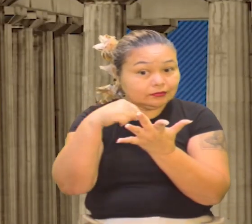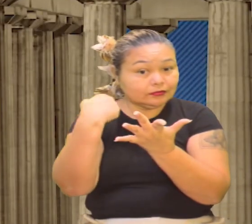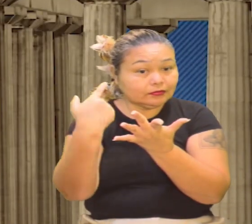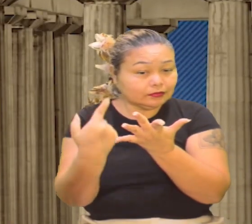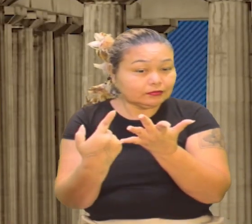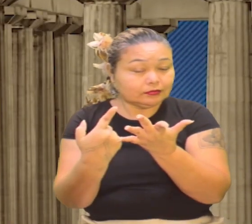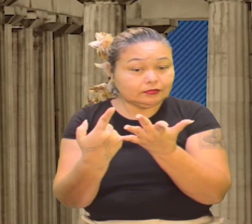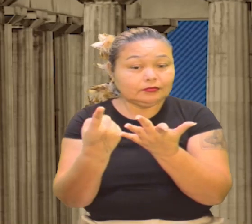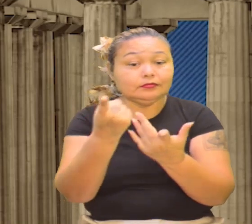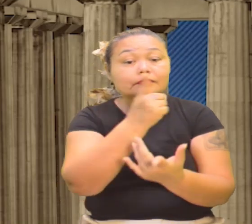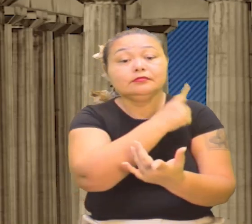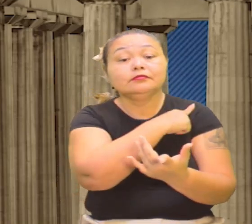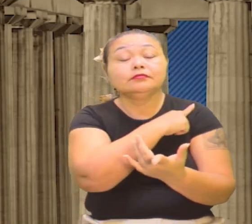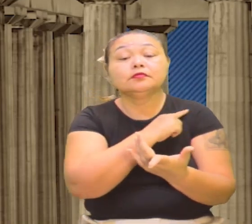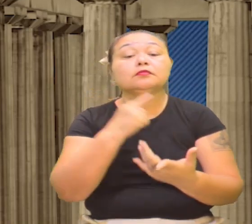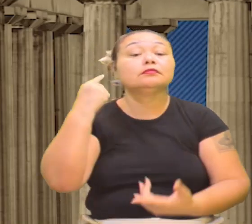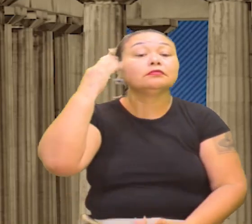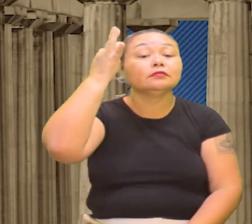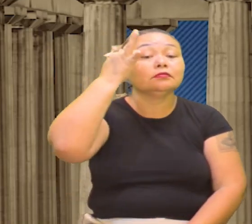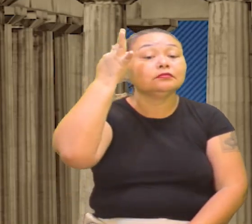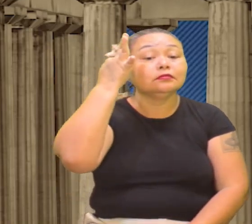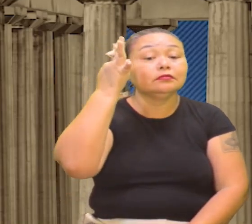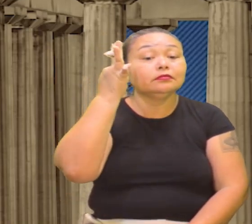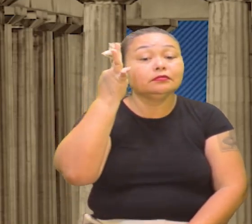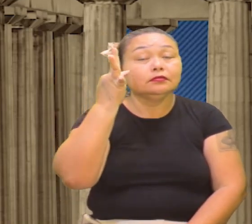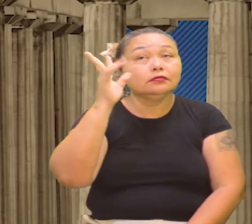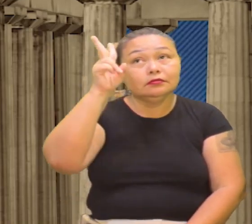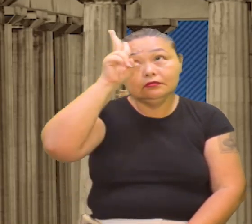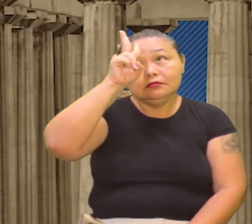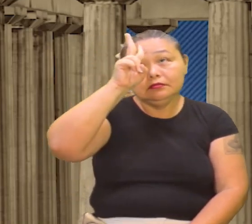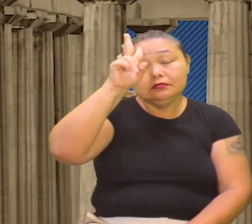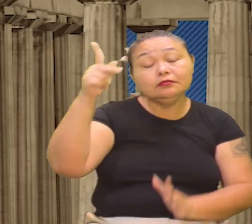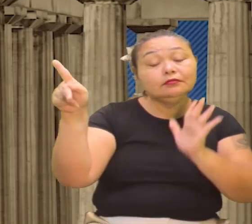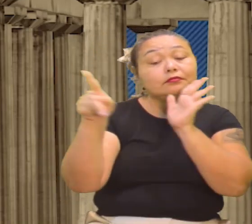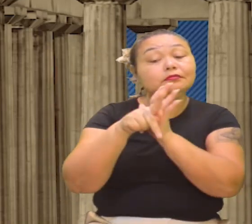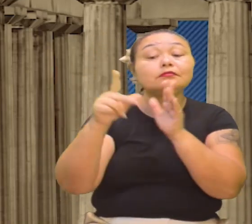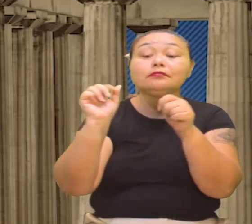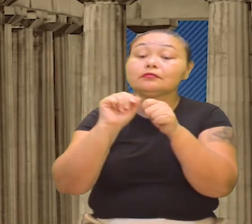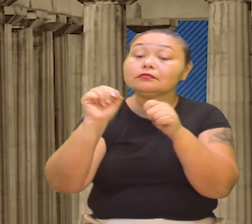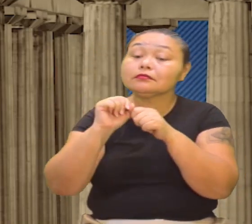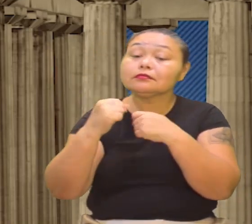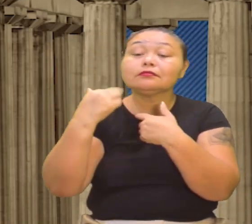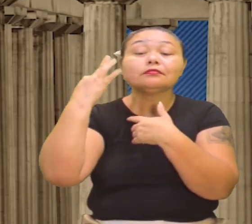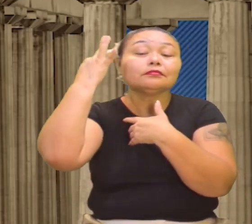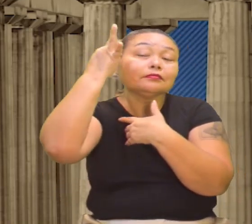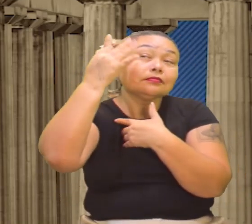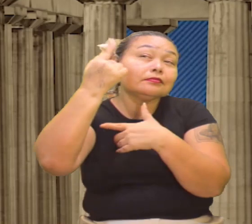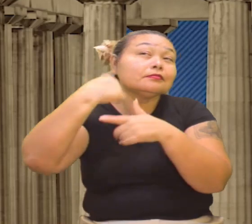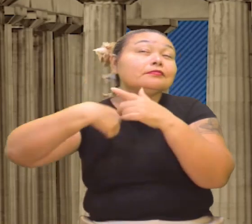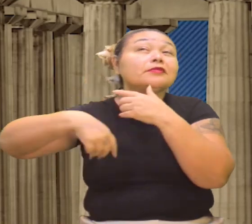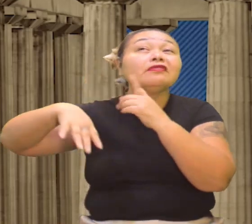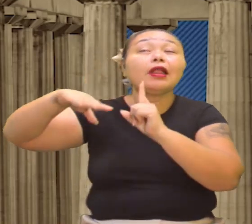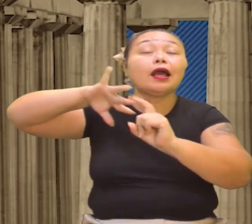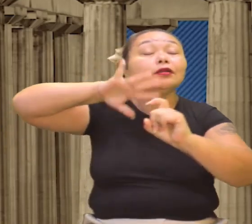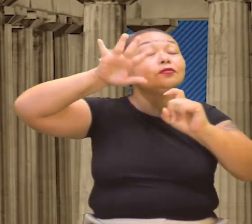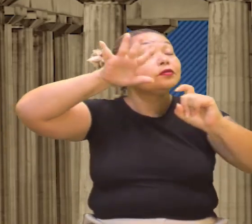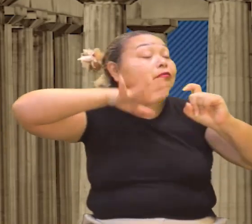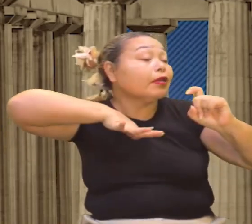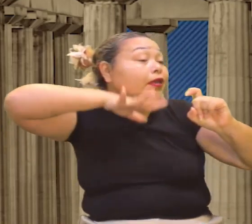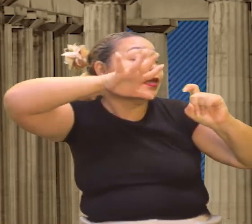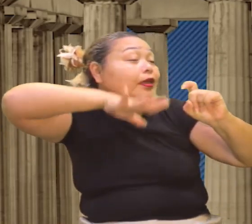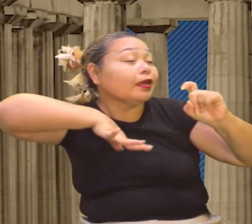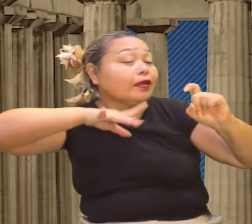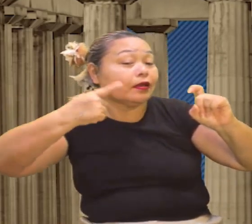colocar no primeiro ano da filosofia, a história, propriamente, da filosofia, que veio lá dos mitos. Vamos